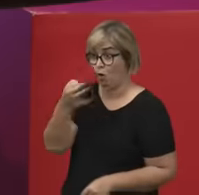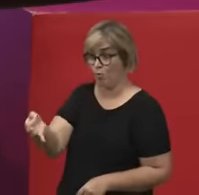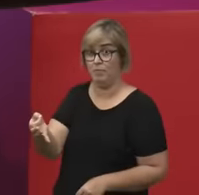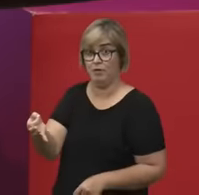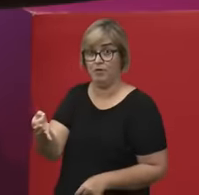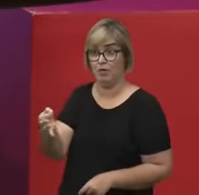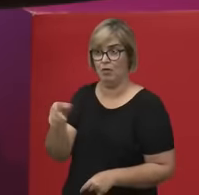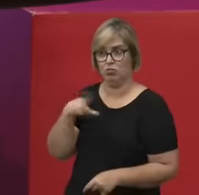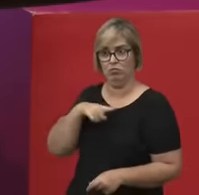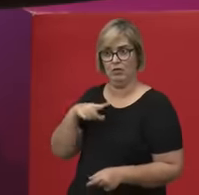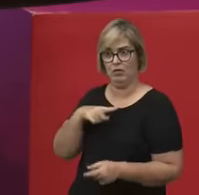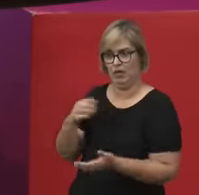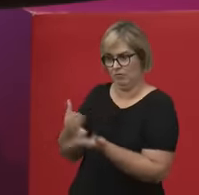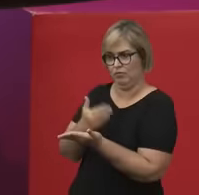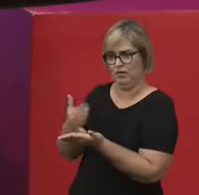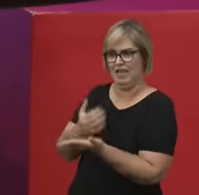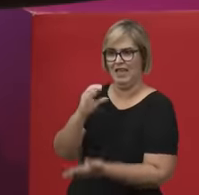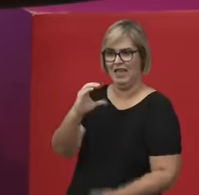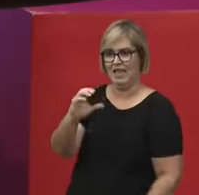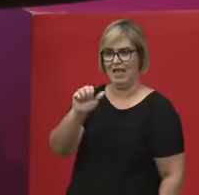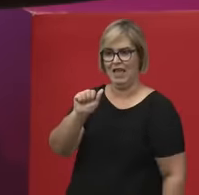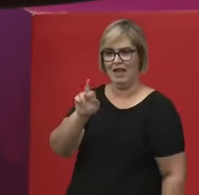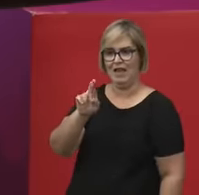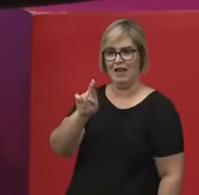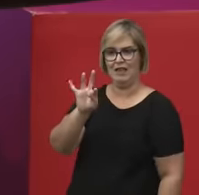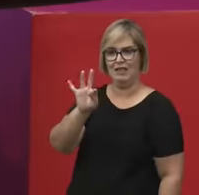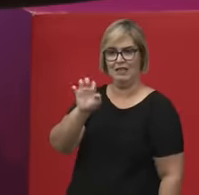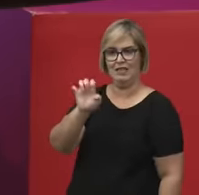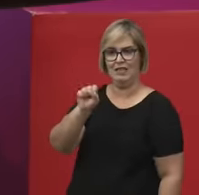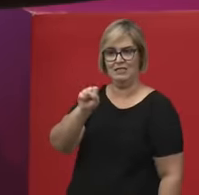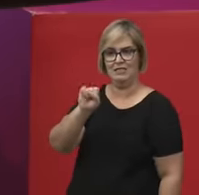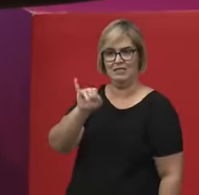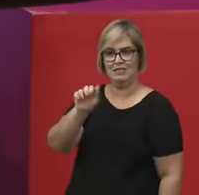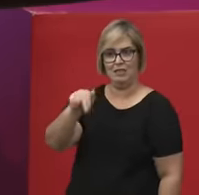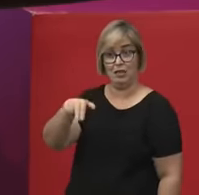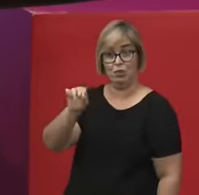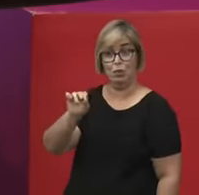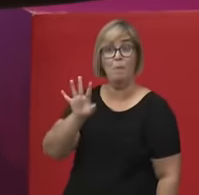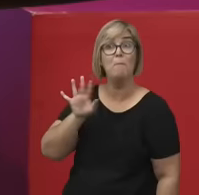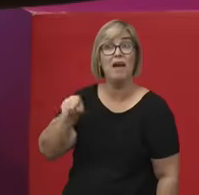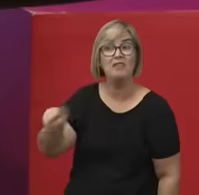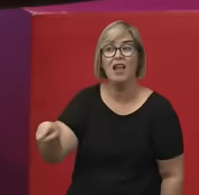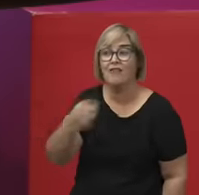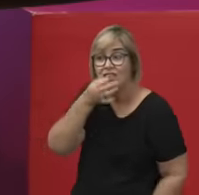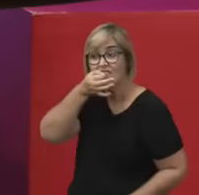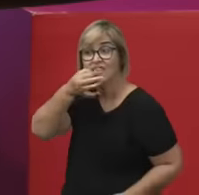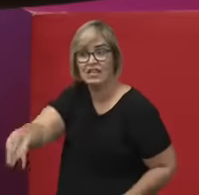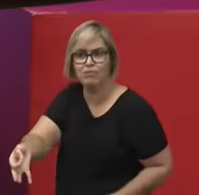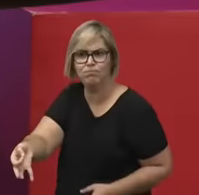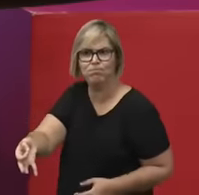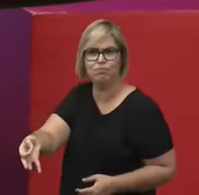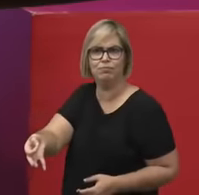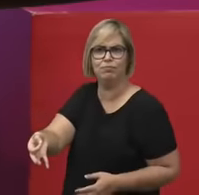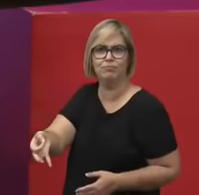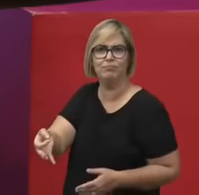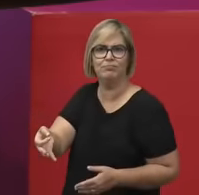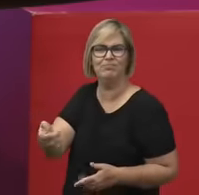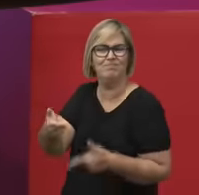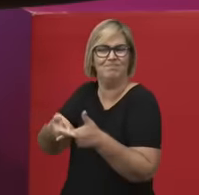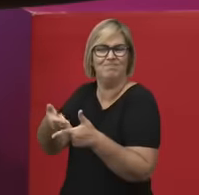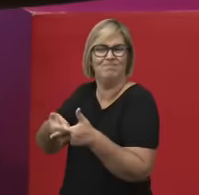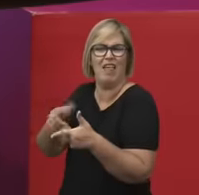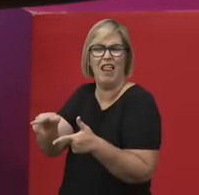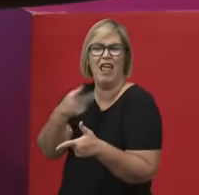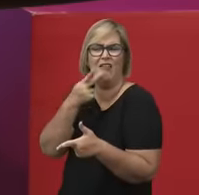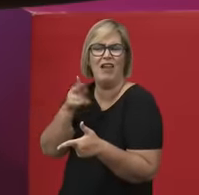cartesiano, mas que, para a gente, não importa mais se a cartesiana não é cartesiana, e faz uma crítica, porque ela diz, por um lado, ela usa, por outro lado,